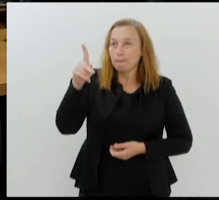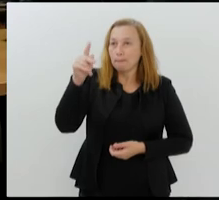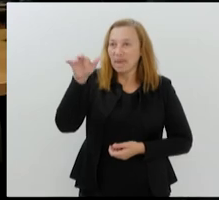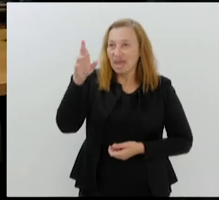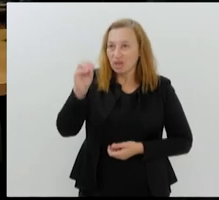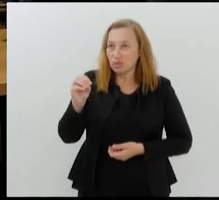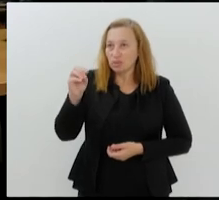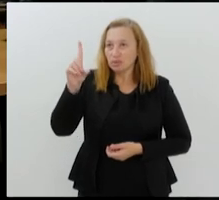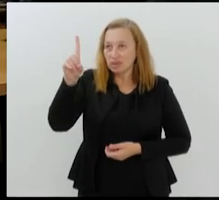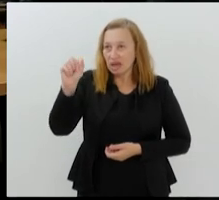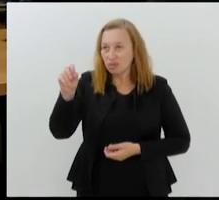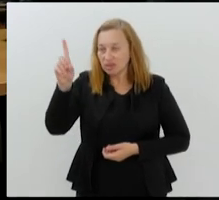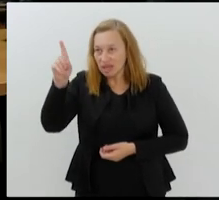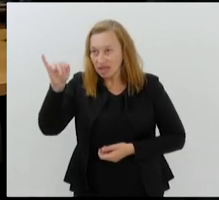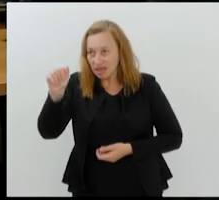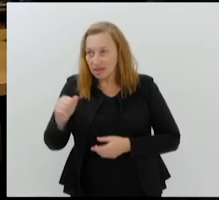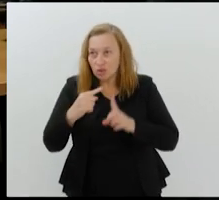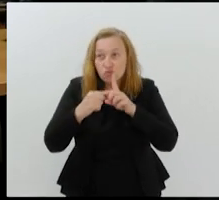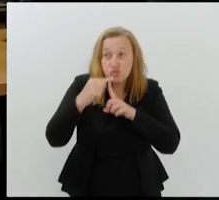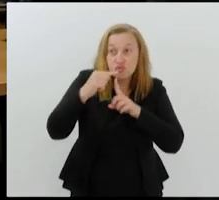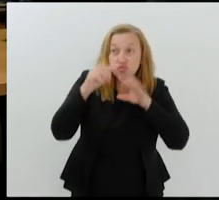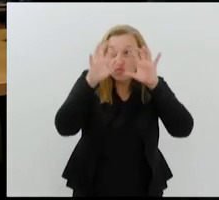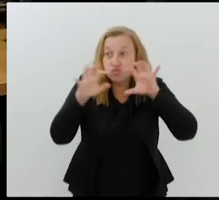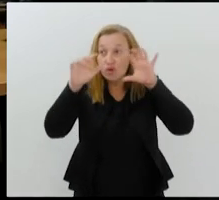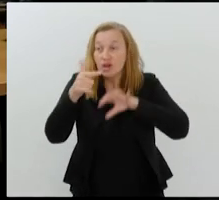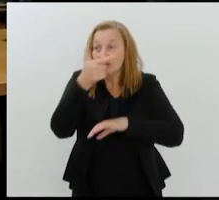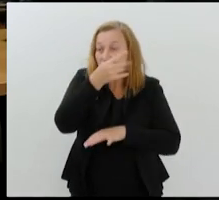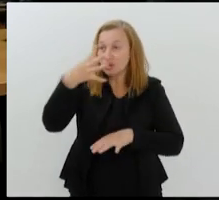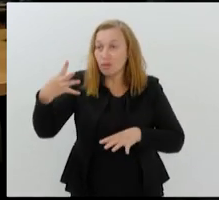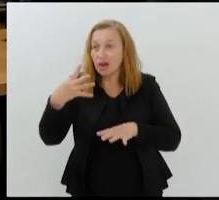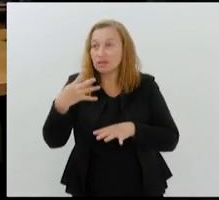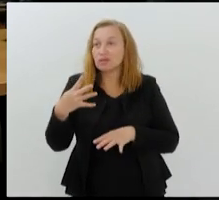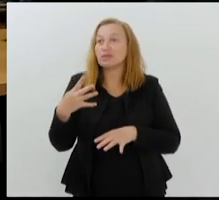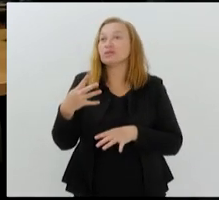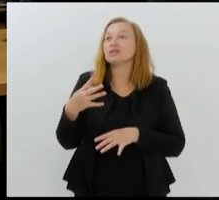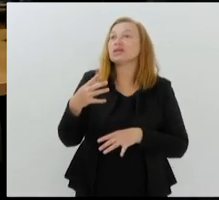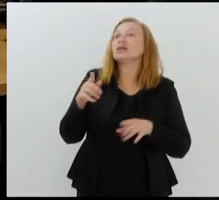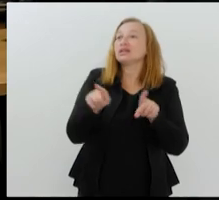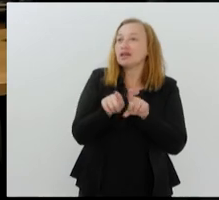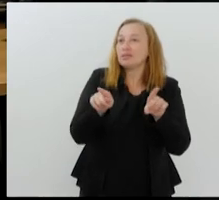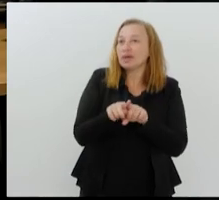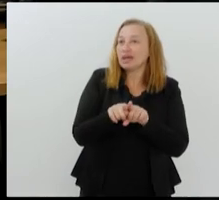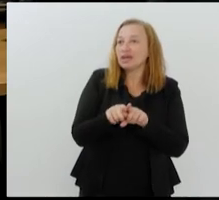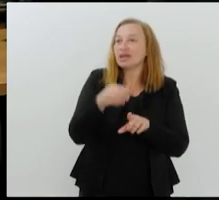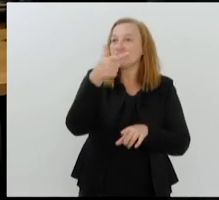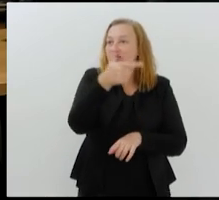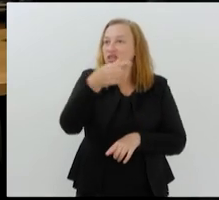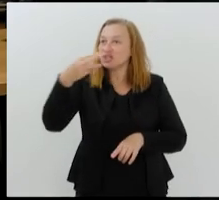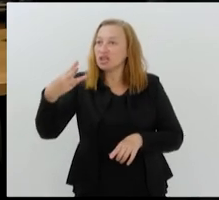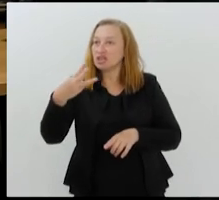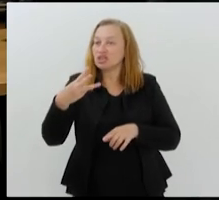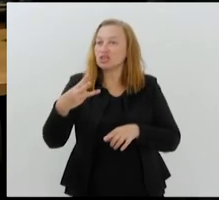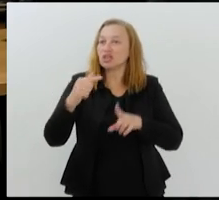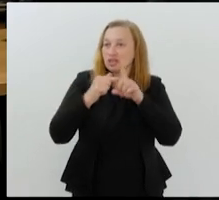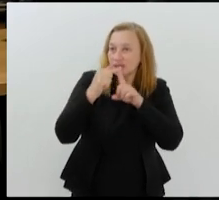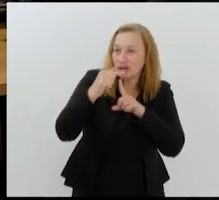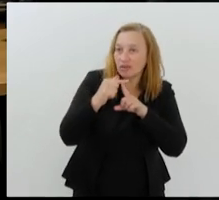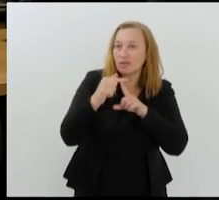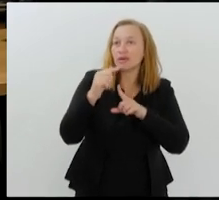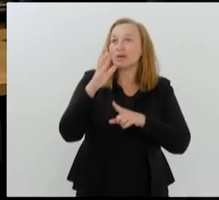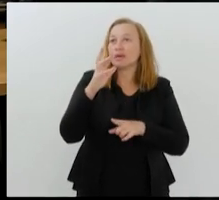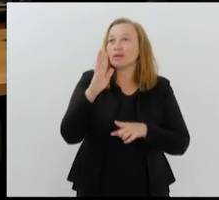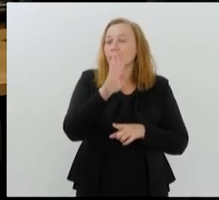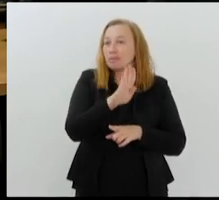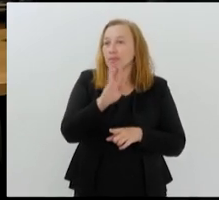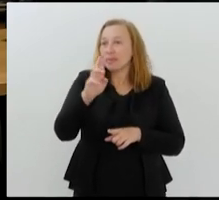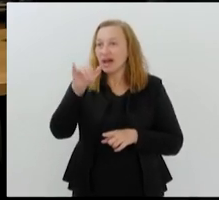graus, Silva Jardim também nublado, 27 graus, Itatiaia nublado também, 23 graus e Barra Mansa está chovendo,